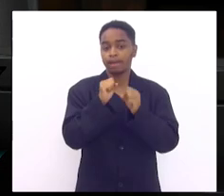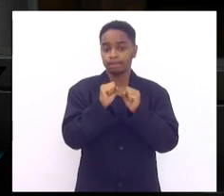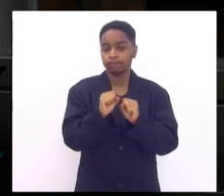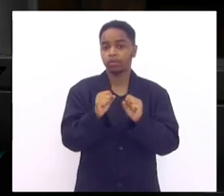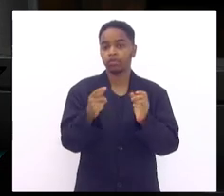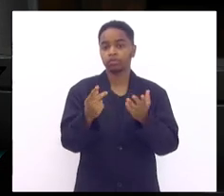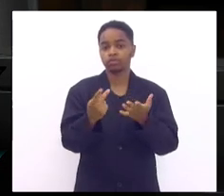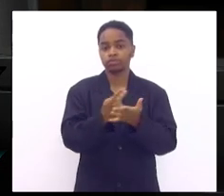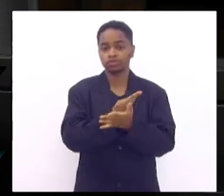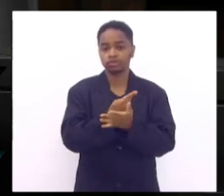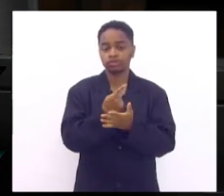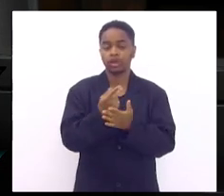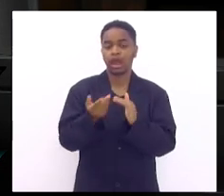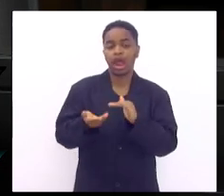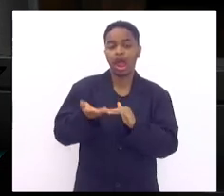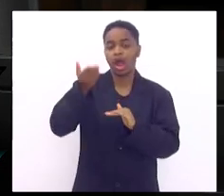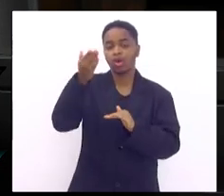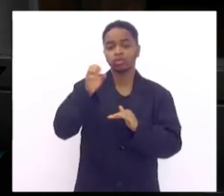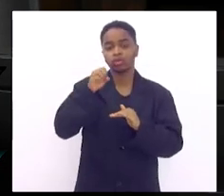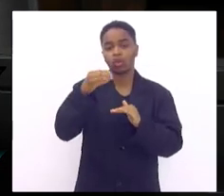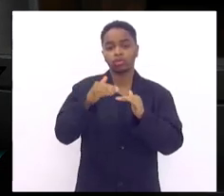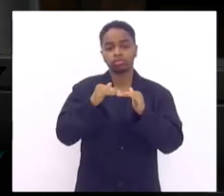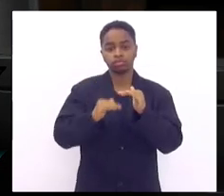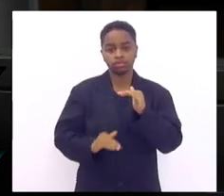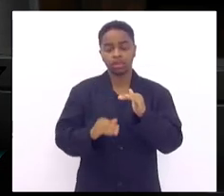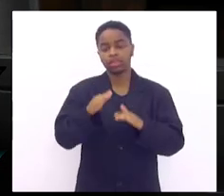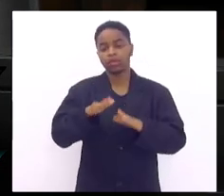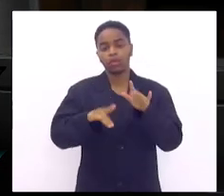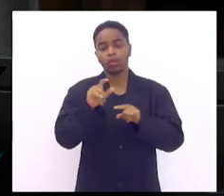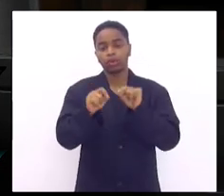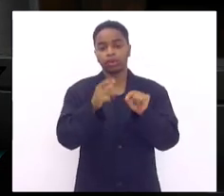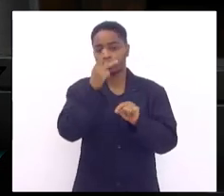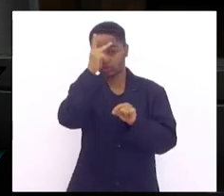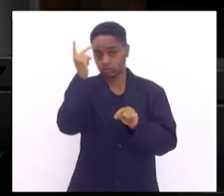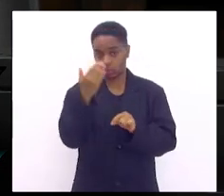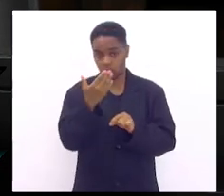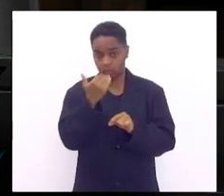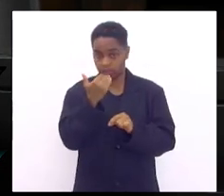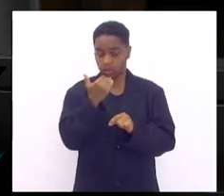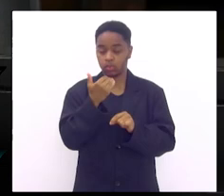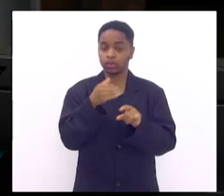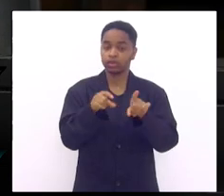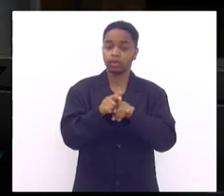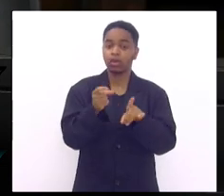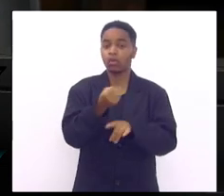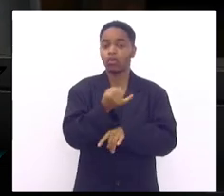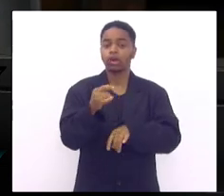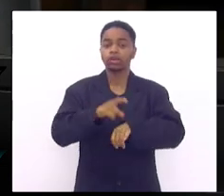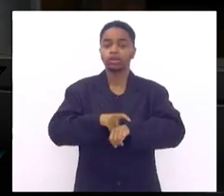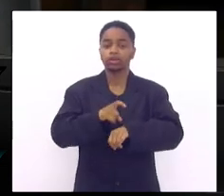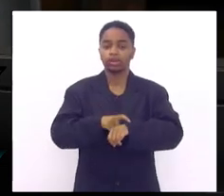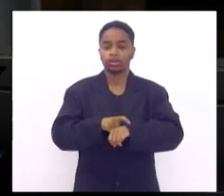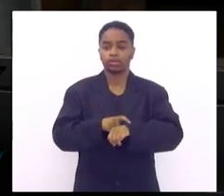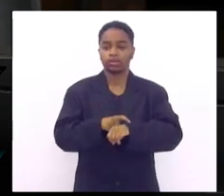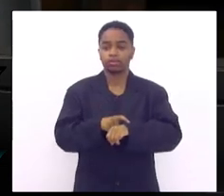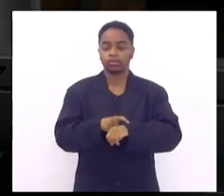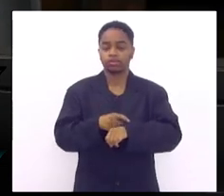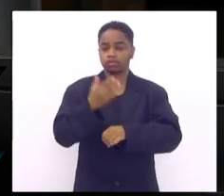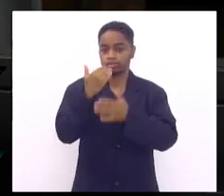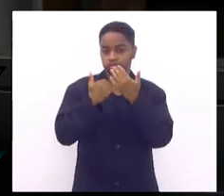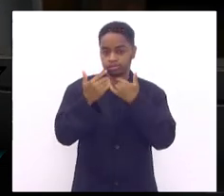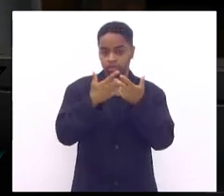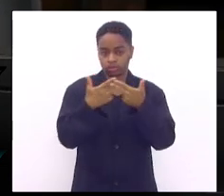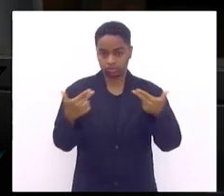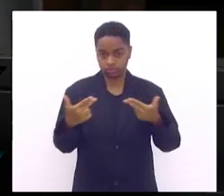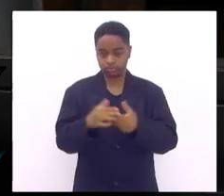um fator alto ou baixo dependendo do que a pessoa ingeriu de alimento naquele dia há quanto tempo ela se alimentou